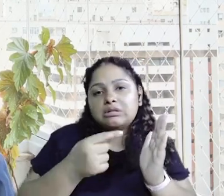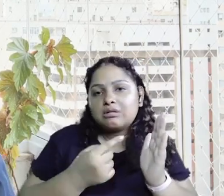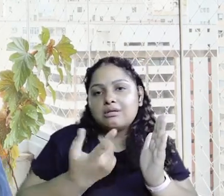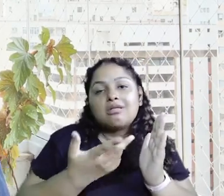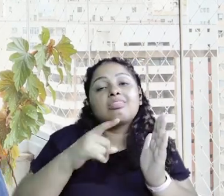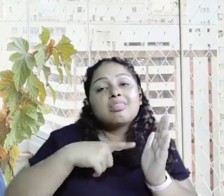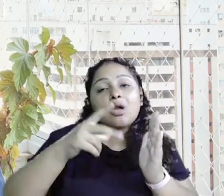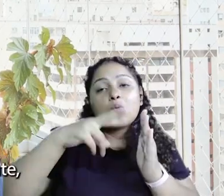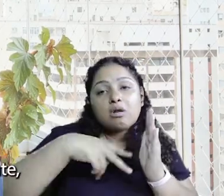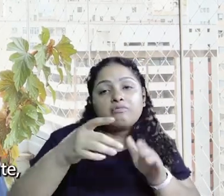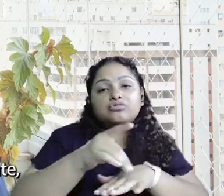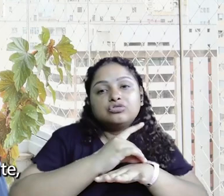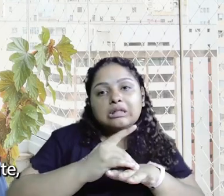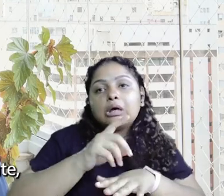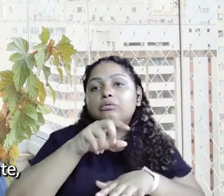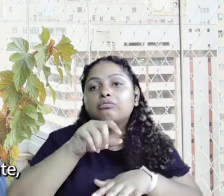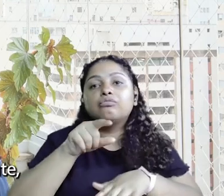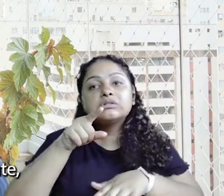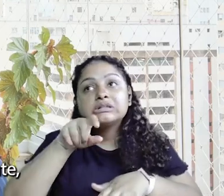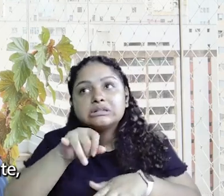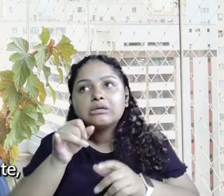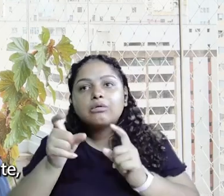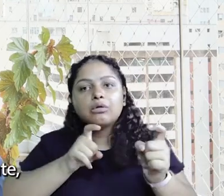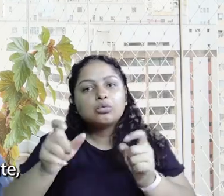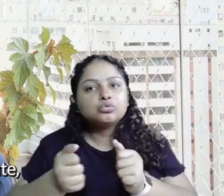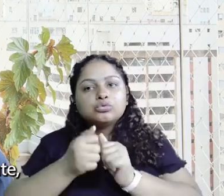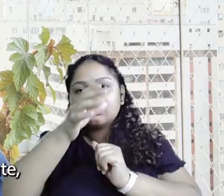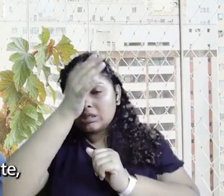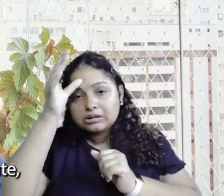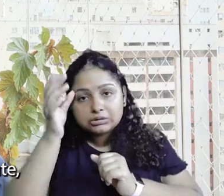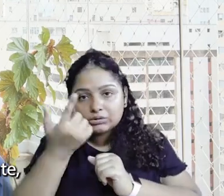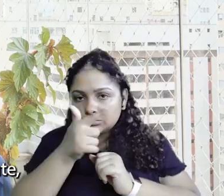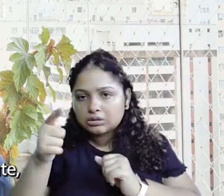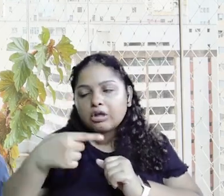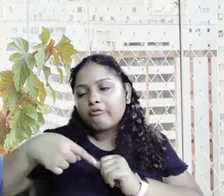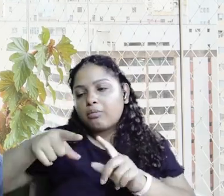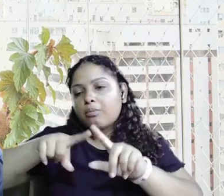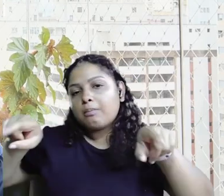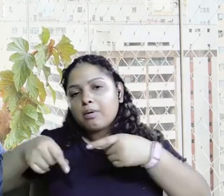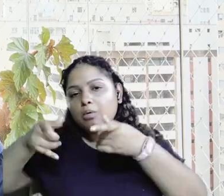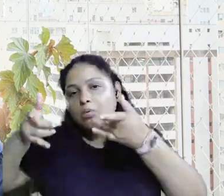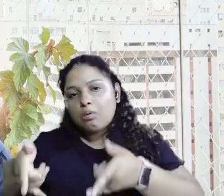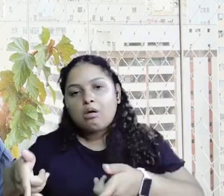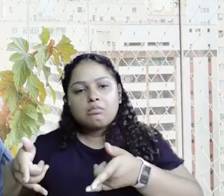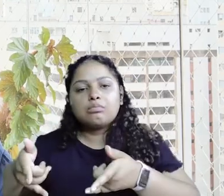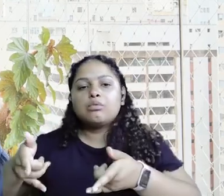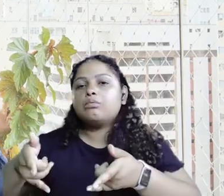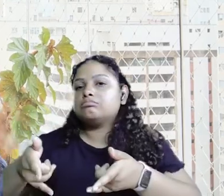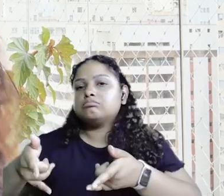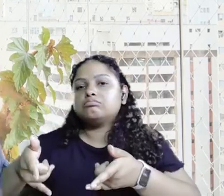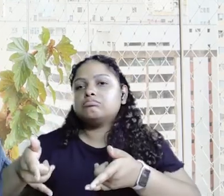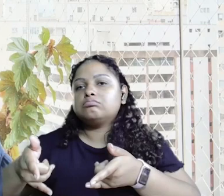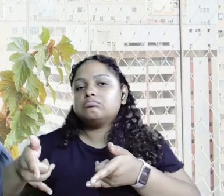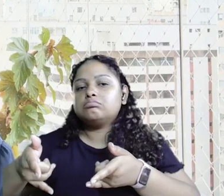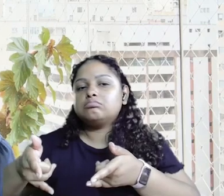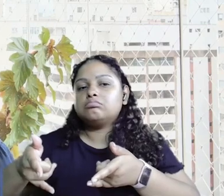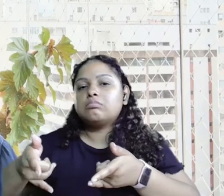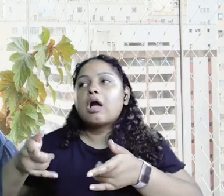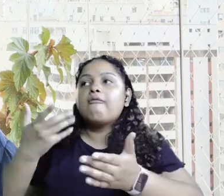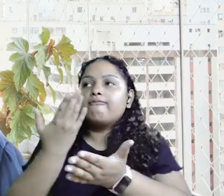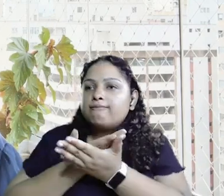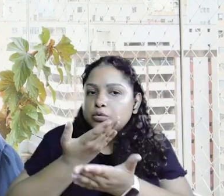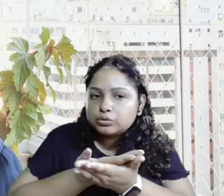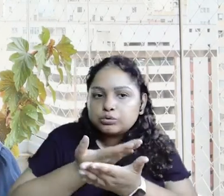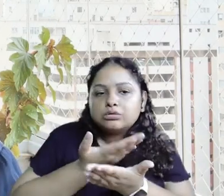livros digitais, então, naquele momento, eu falo, bom, se eu não tenho reunião com o cliente, eu vou ali para o meu quarto, vou para a minha cama e